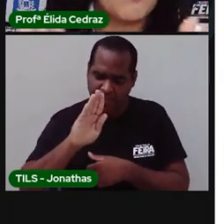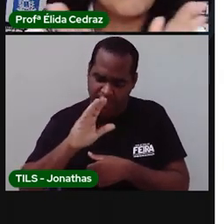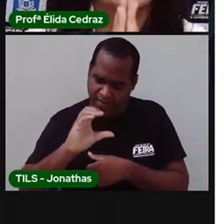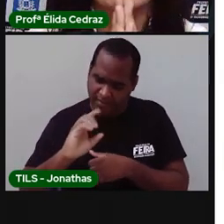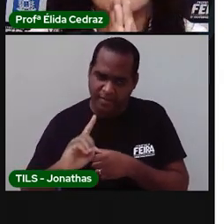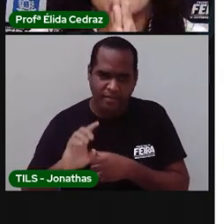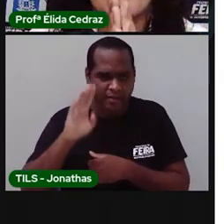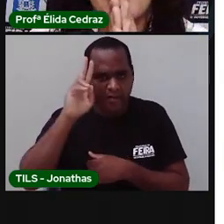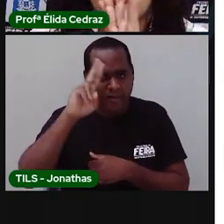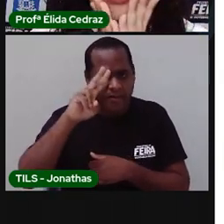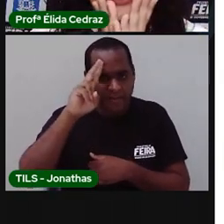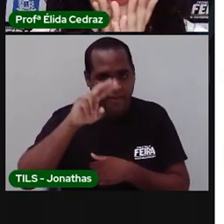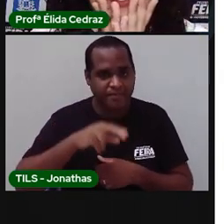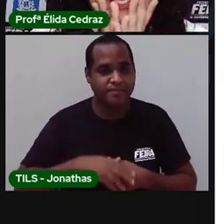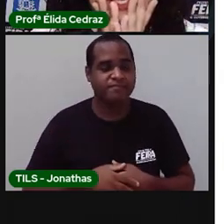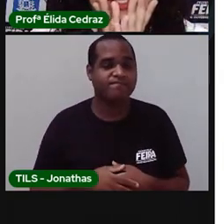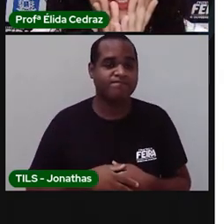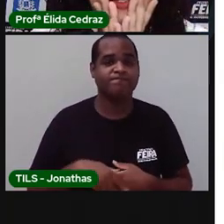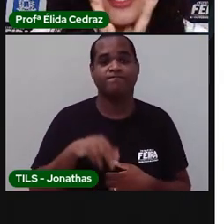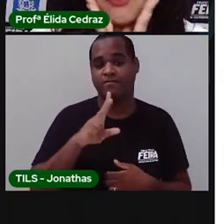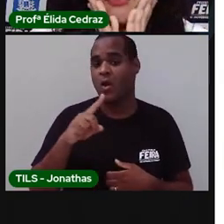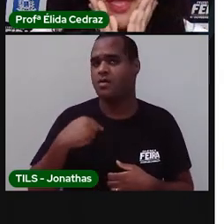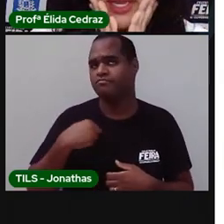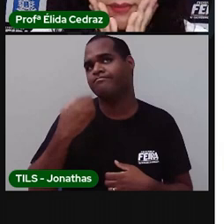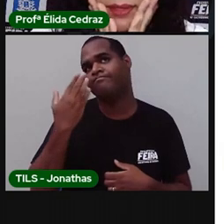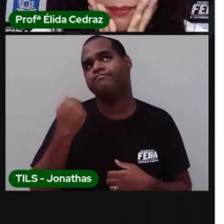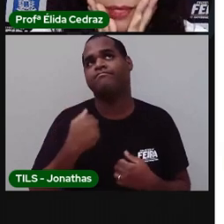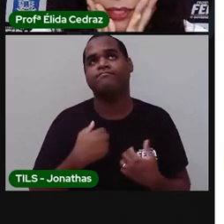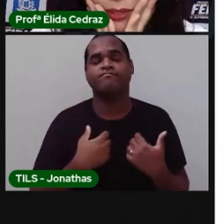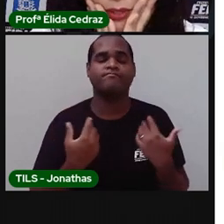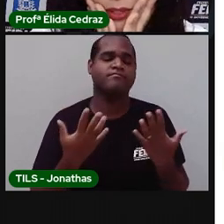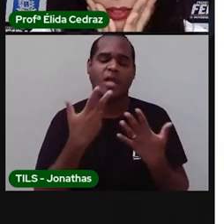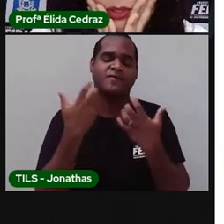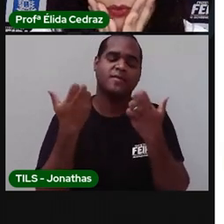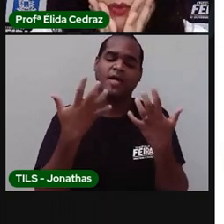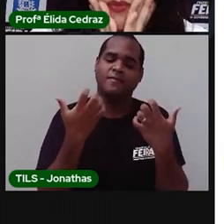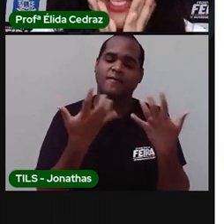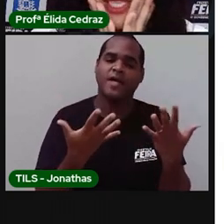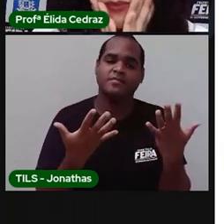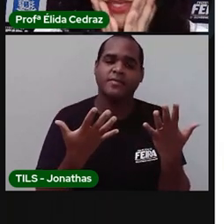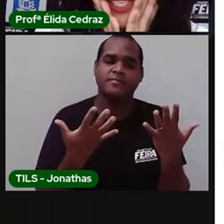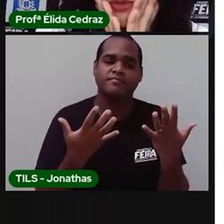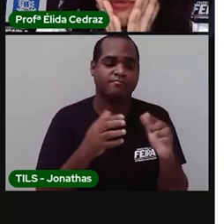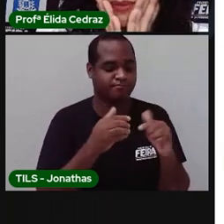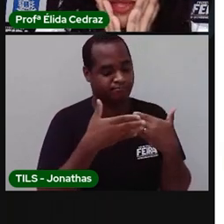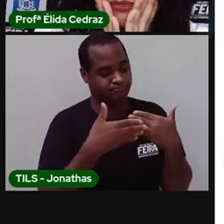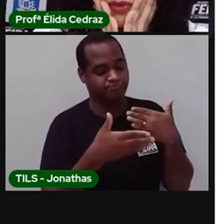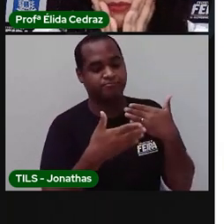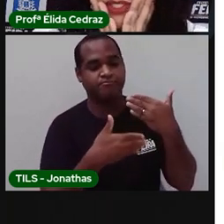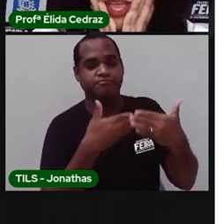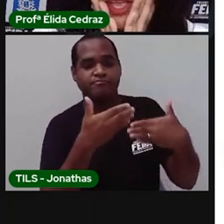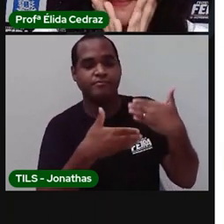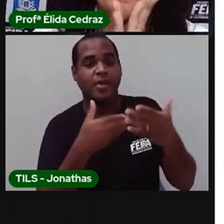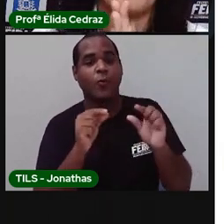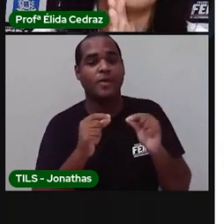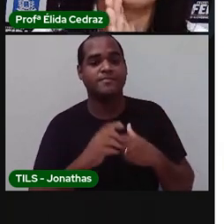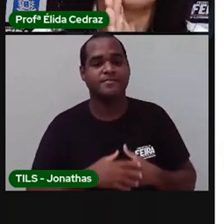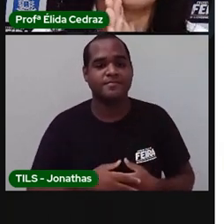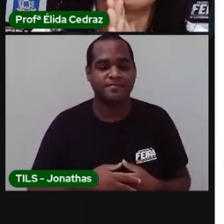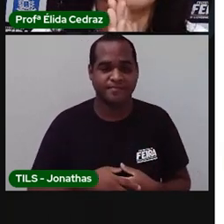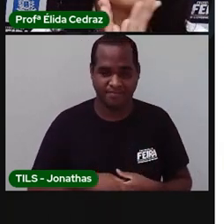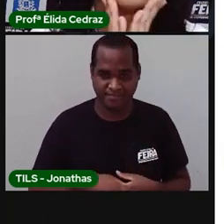Eu sei. Então fala aí para mim. Qual é a sequência do alfabeto? Vamos lá?